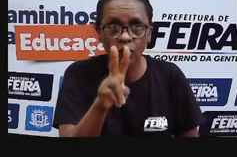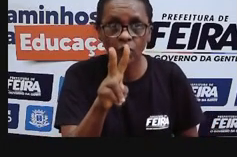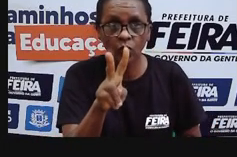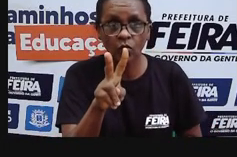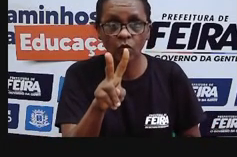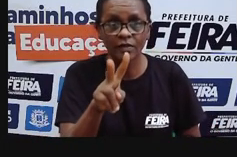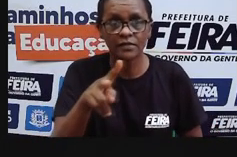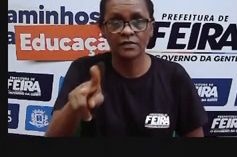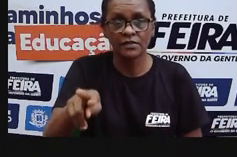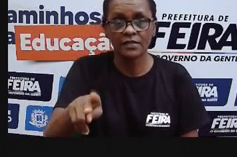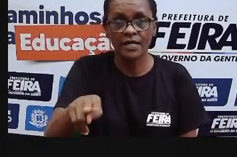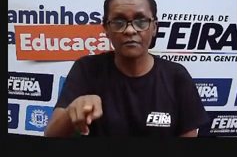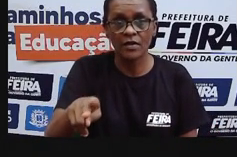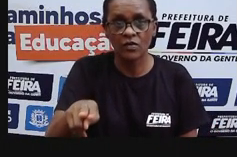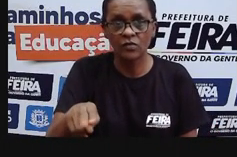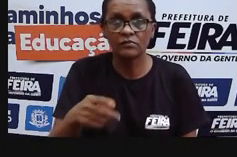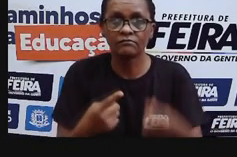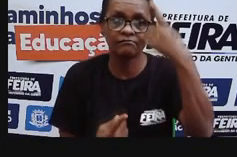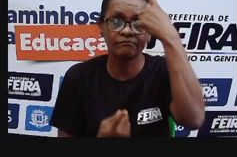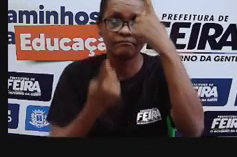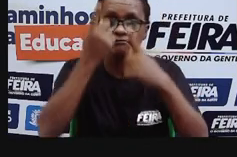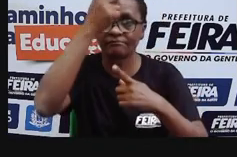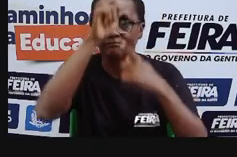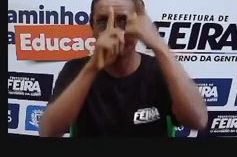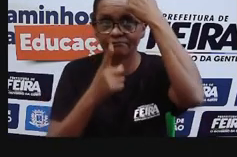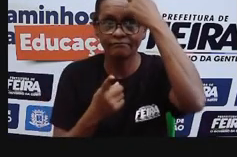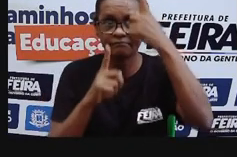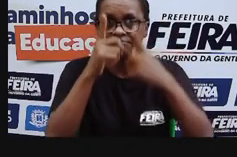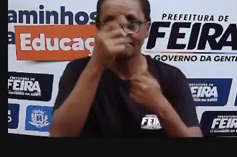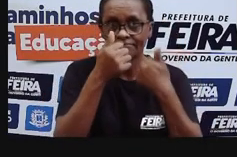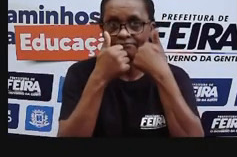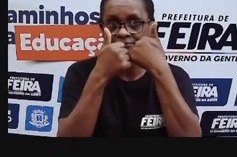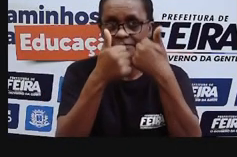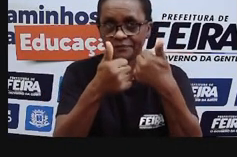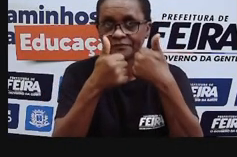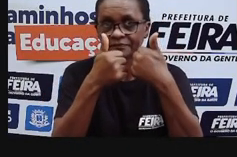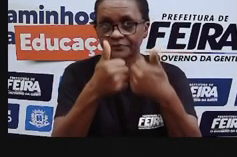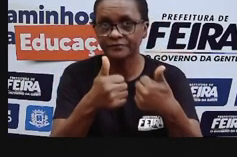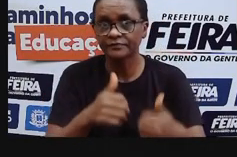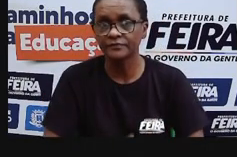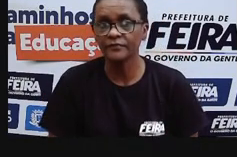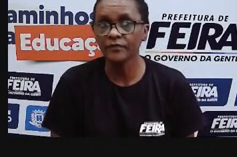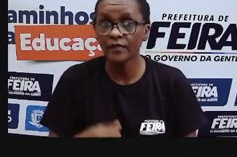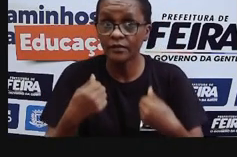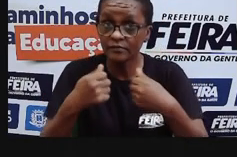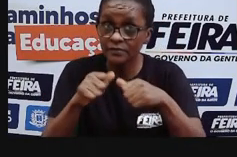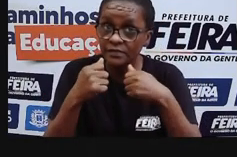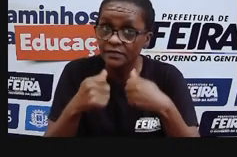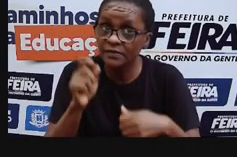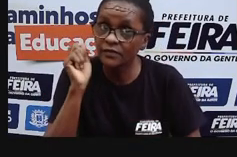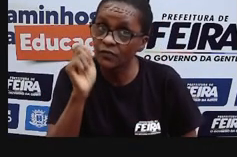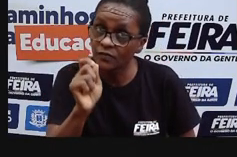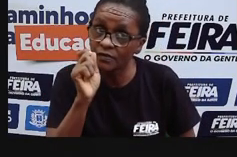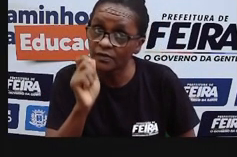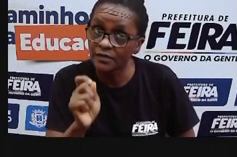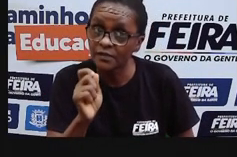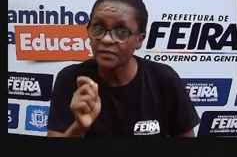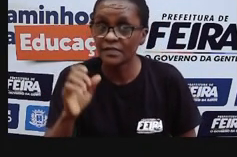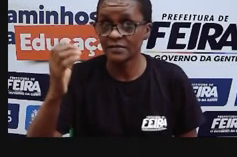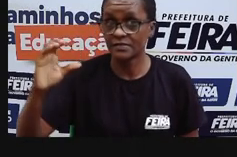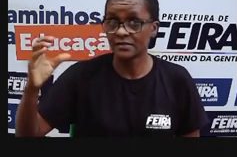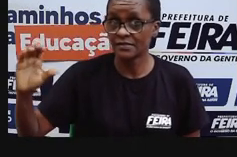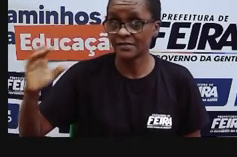primeiros registros, né? Patentes que nós temos. Mas o que nos interessa aqui na ciência é que